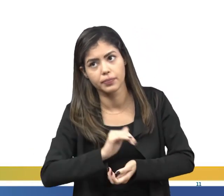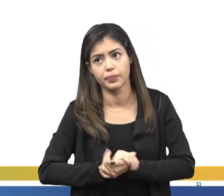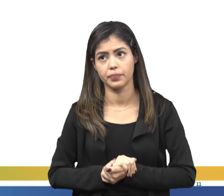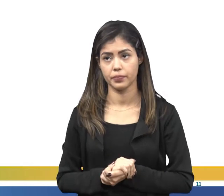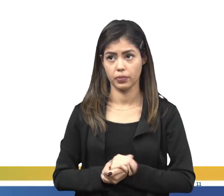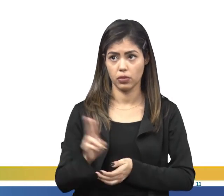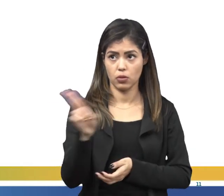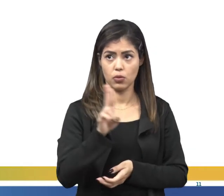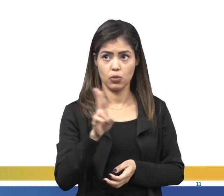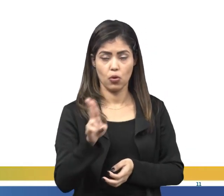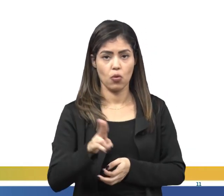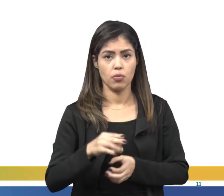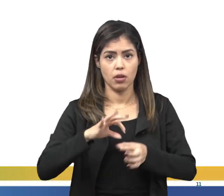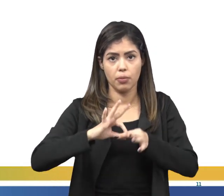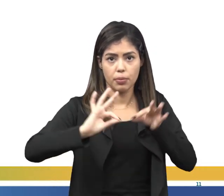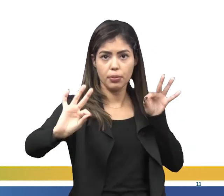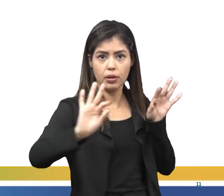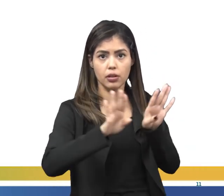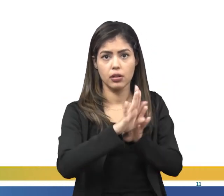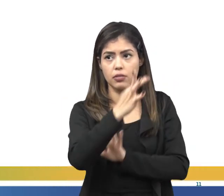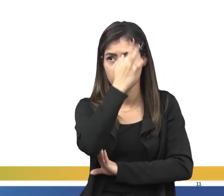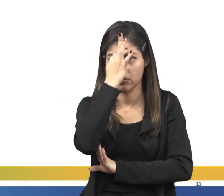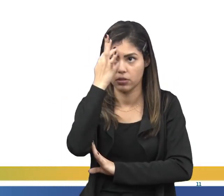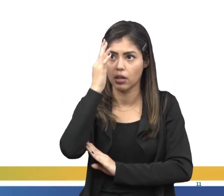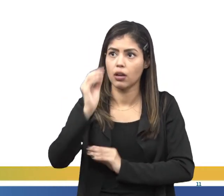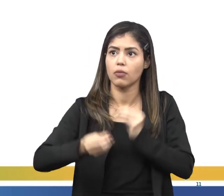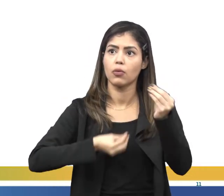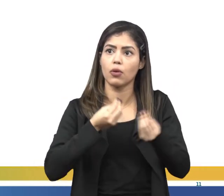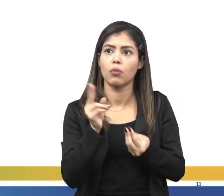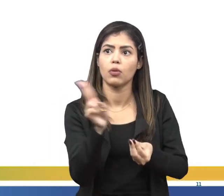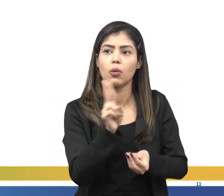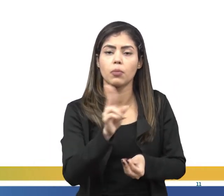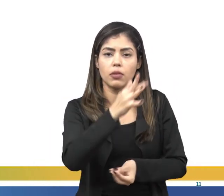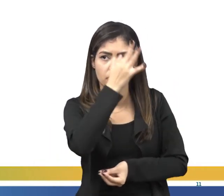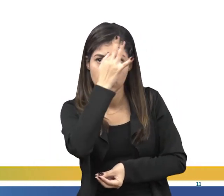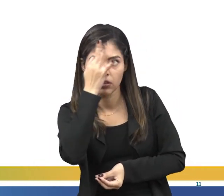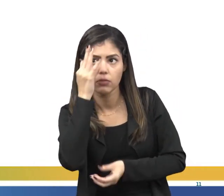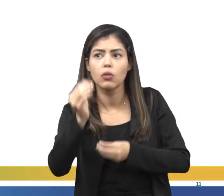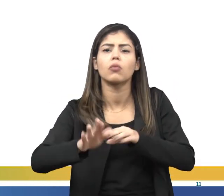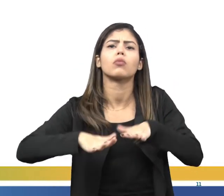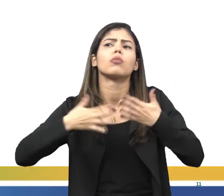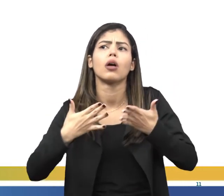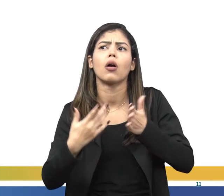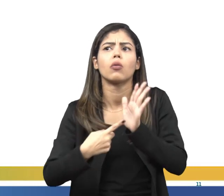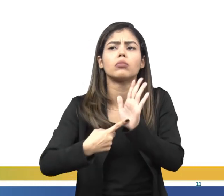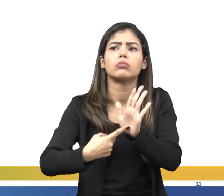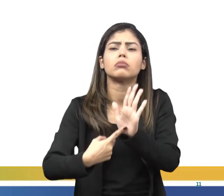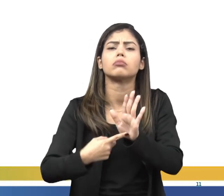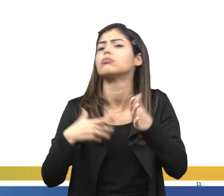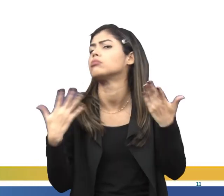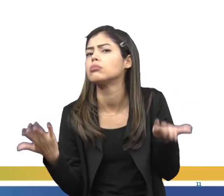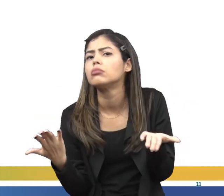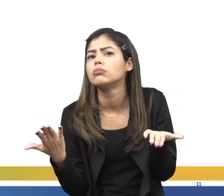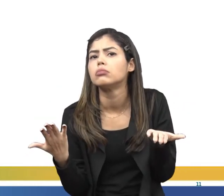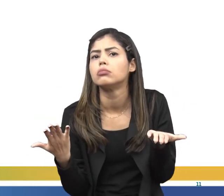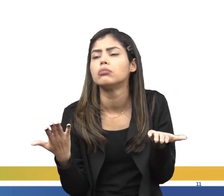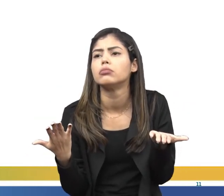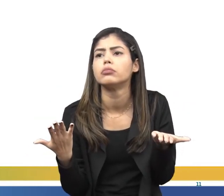O nome dessa corrente filosófica, bem como o nome de um de seus filósofos representativos, são respectivamente...